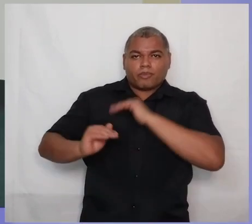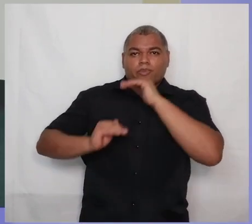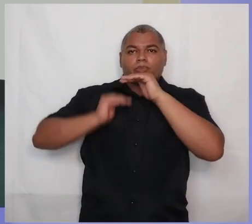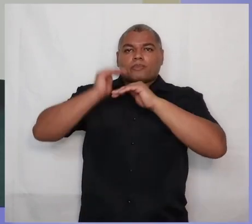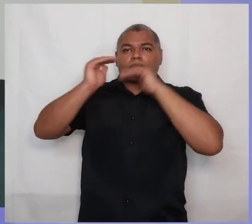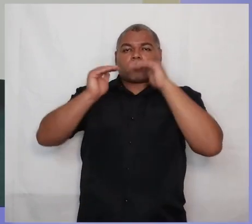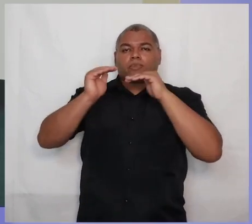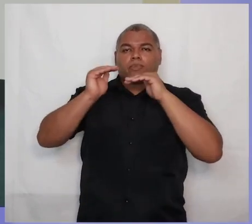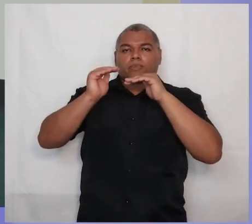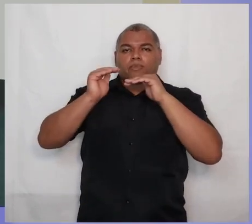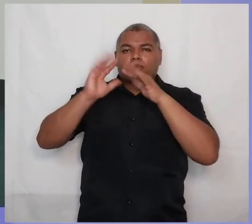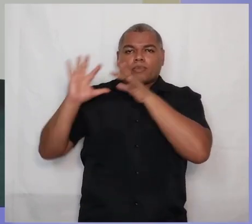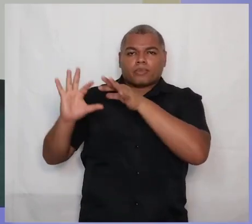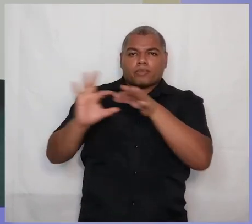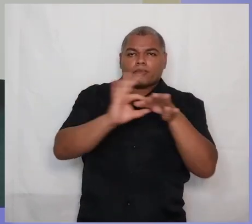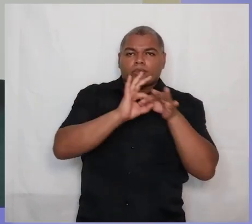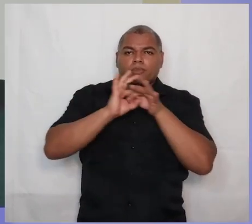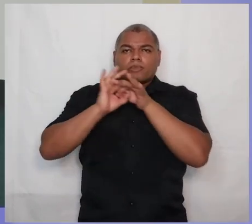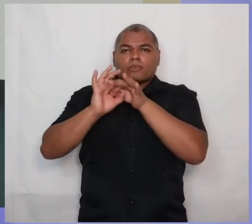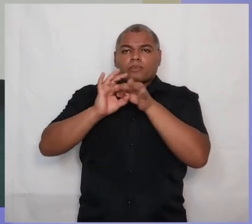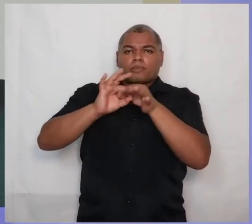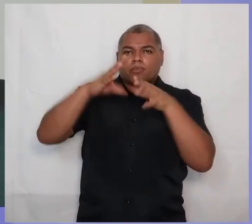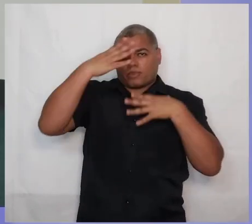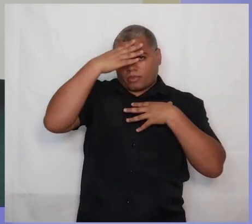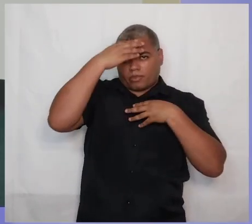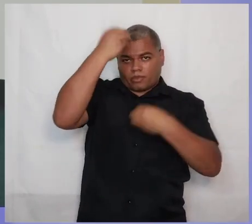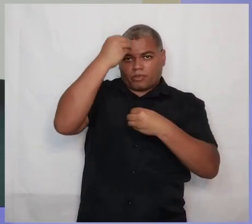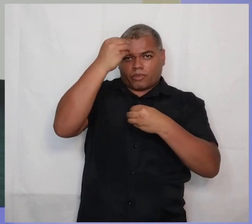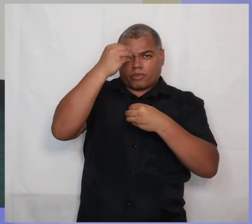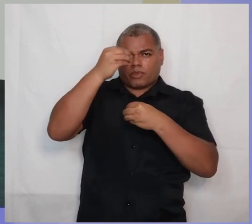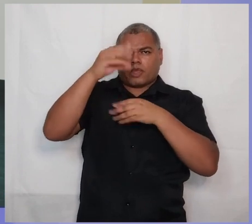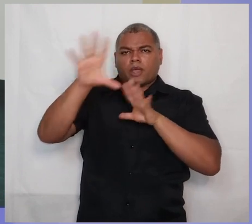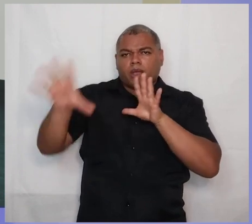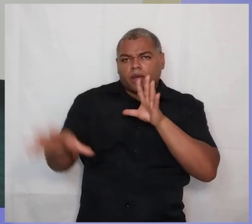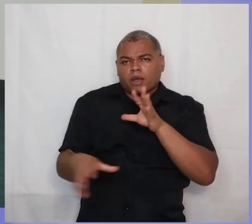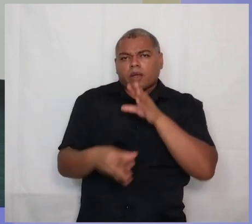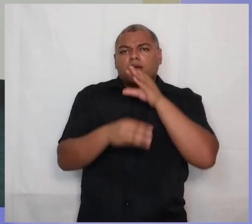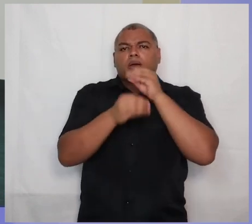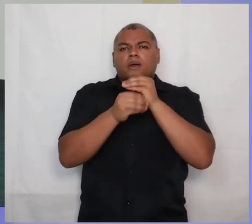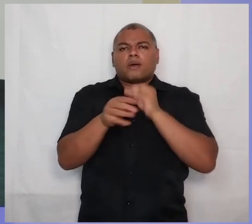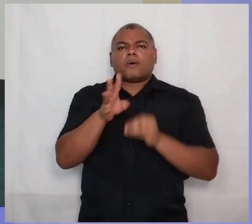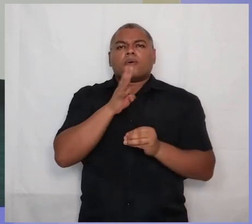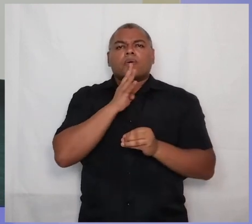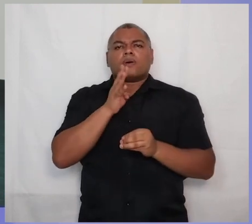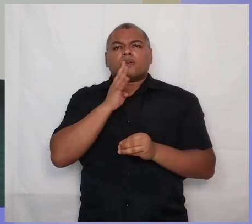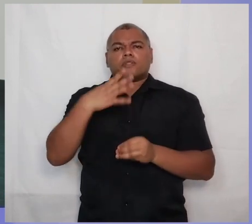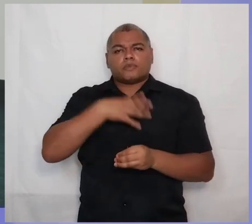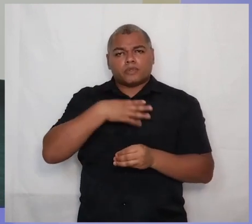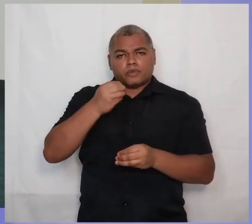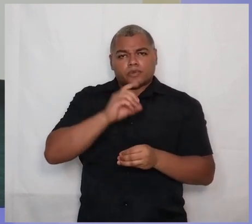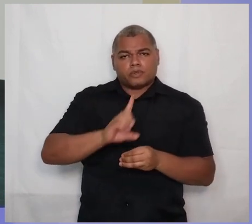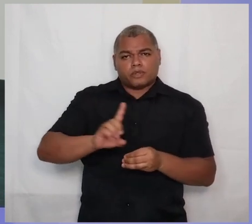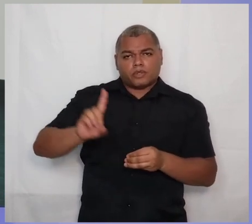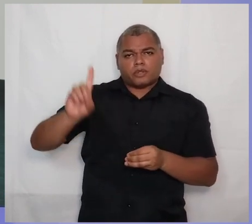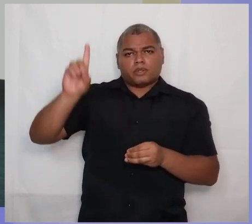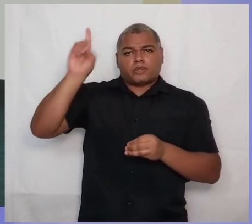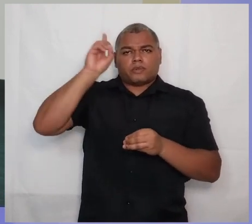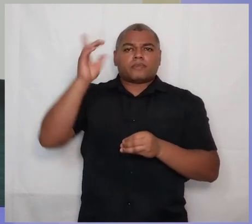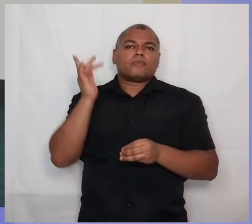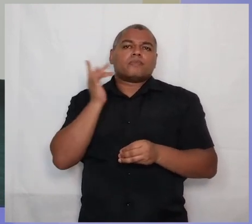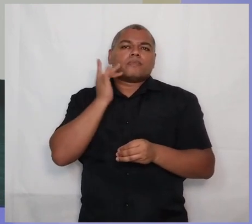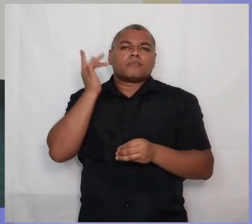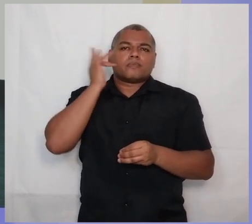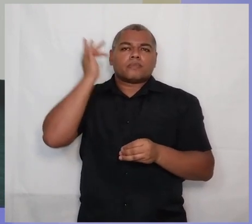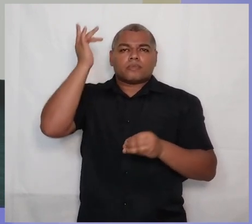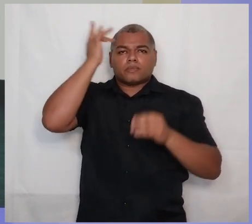e do pleno conhecimento do Filho de Deus, ao estado de pessoa madura, à medida da estatura da plenitude de